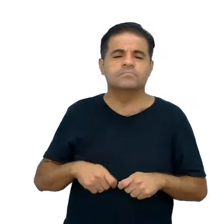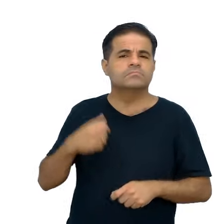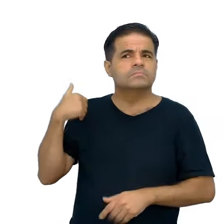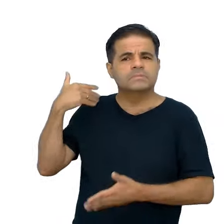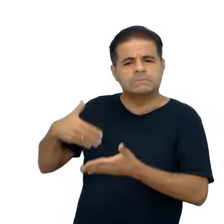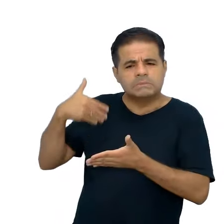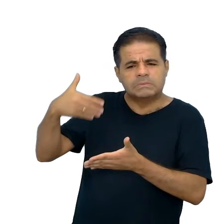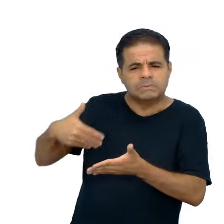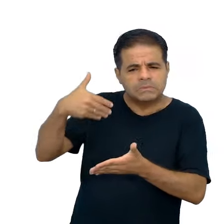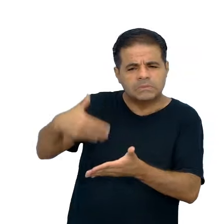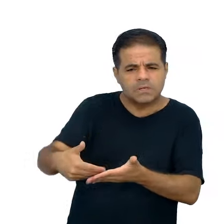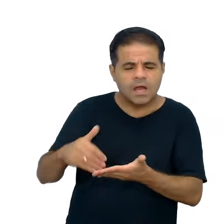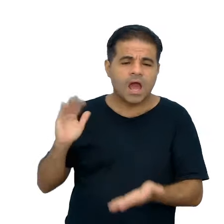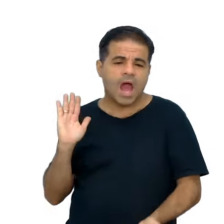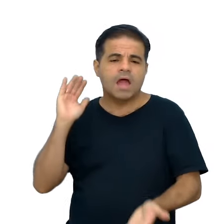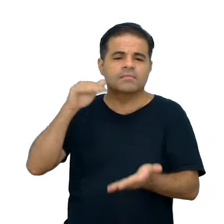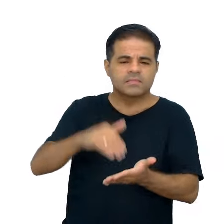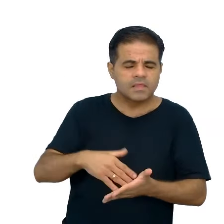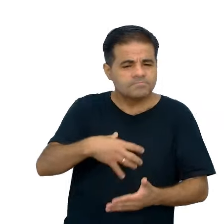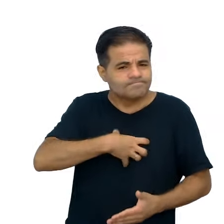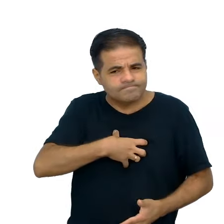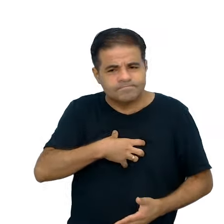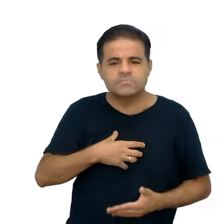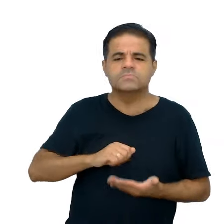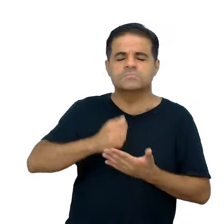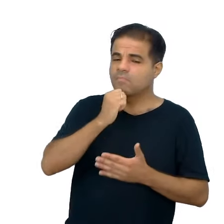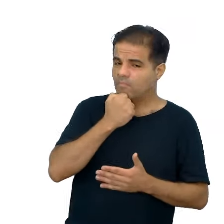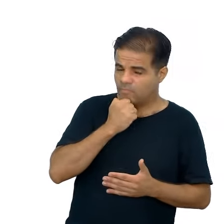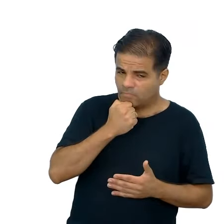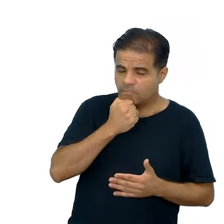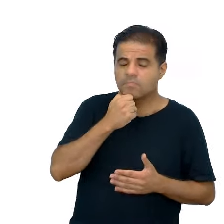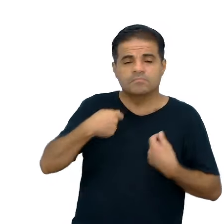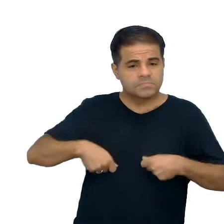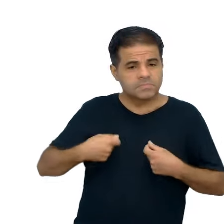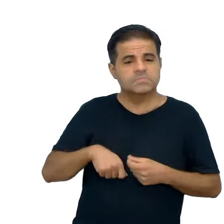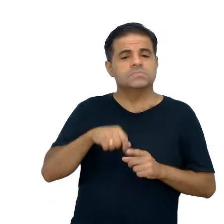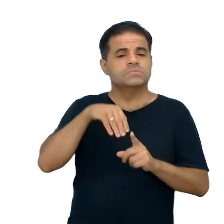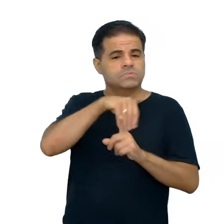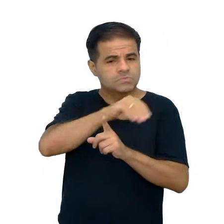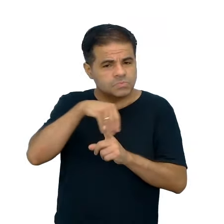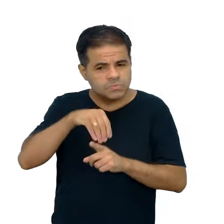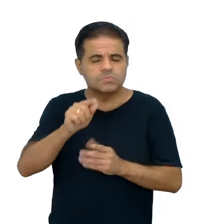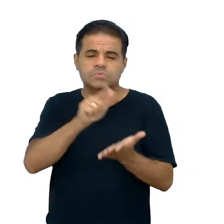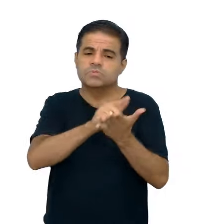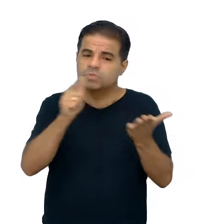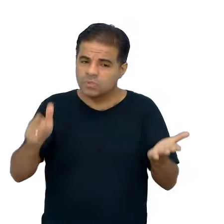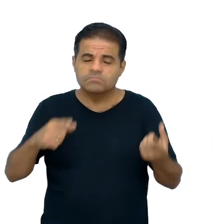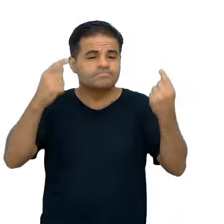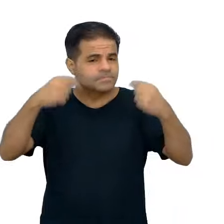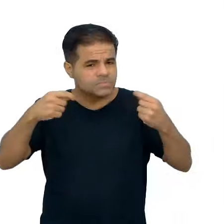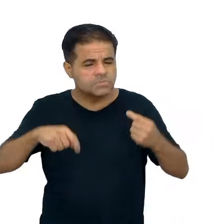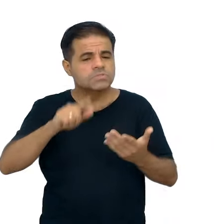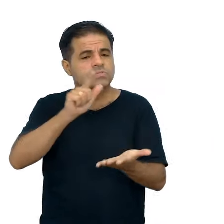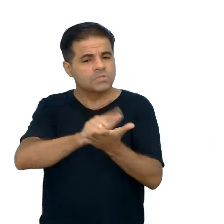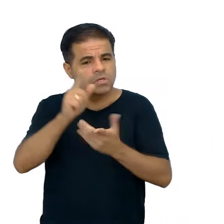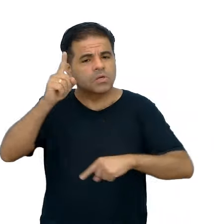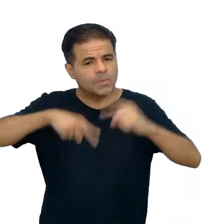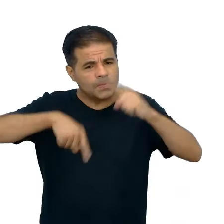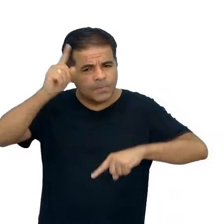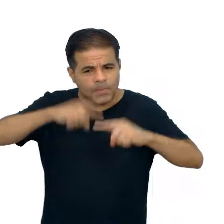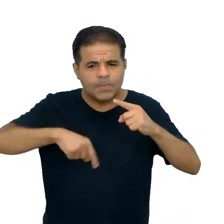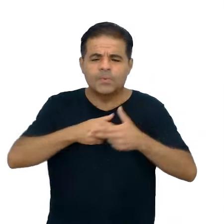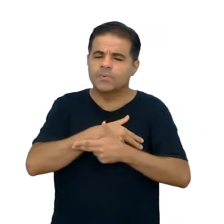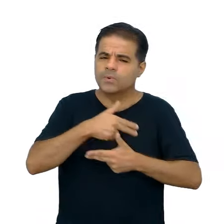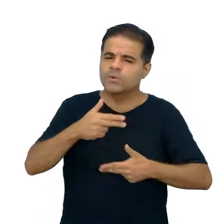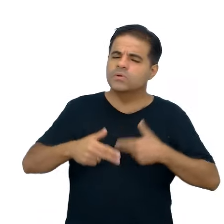os literários até os científicos, né, reportagens, jornalísticos, então, são produções que,